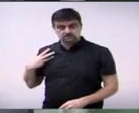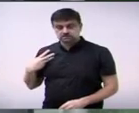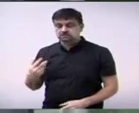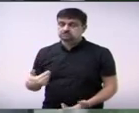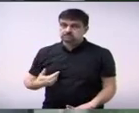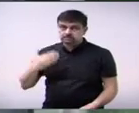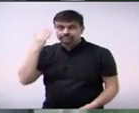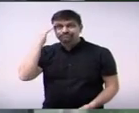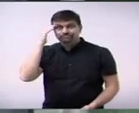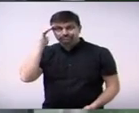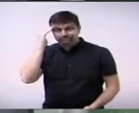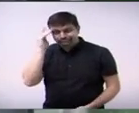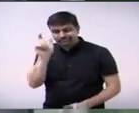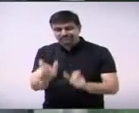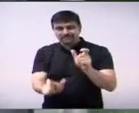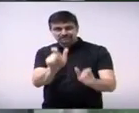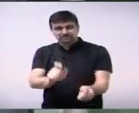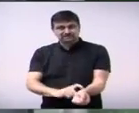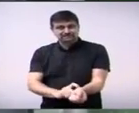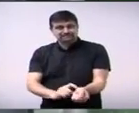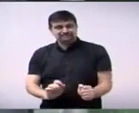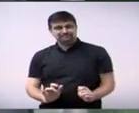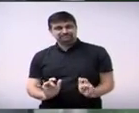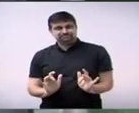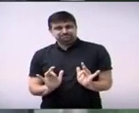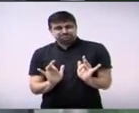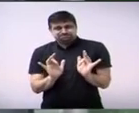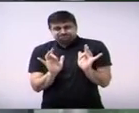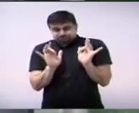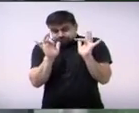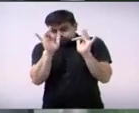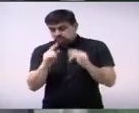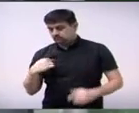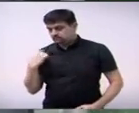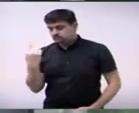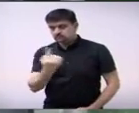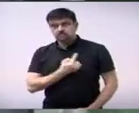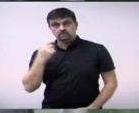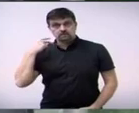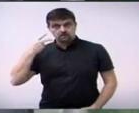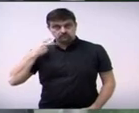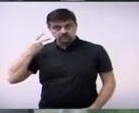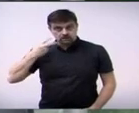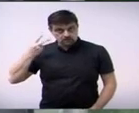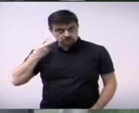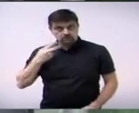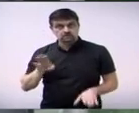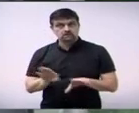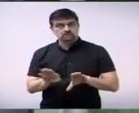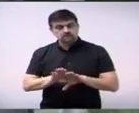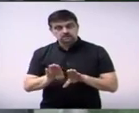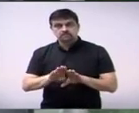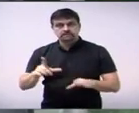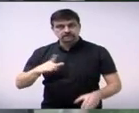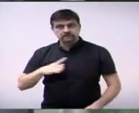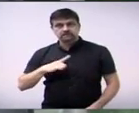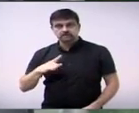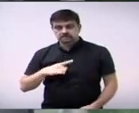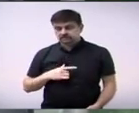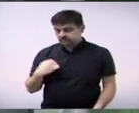discussões nós vereadores também temos a nossa imagem,